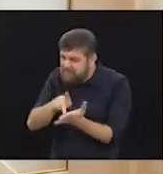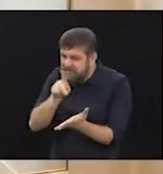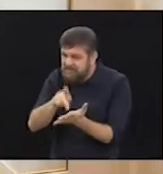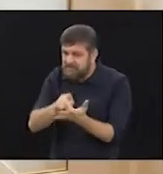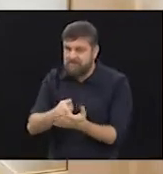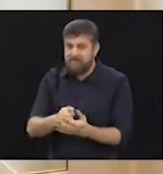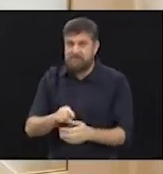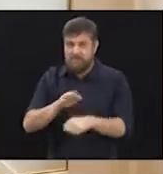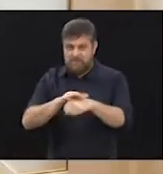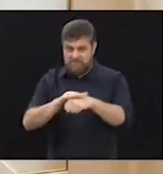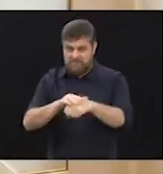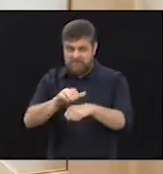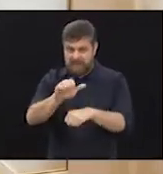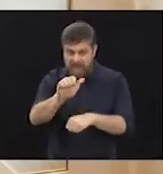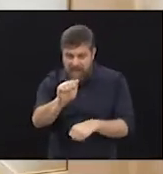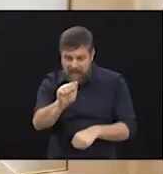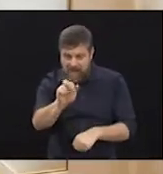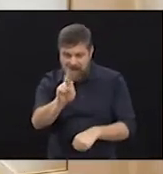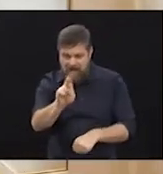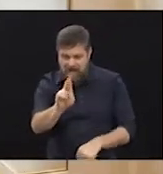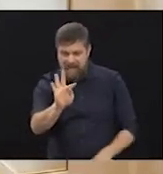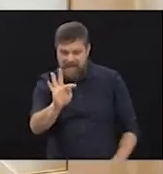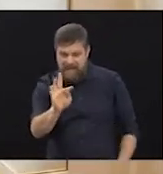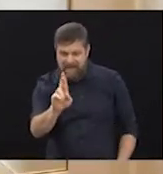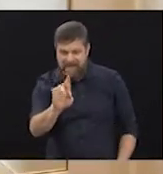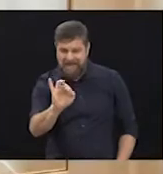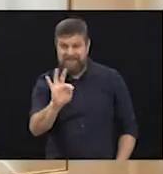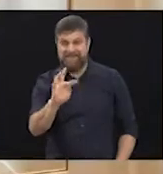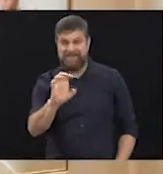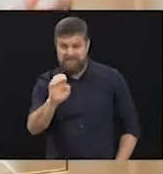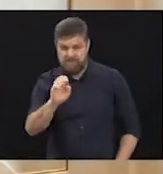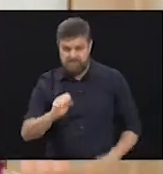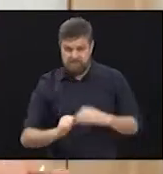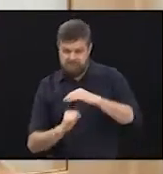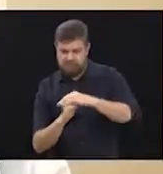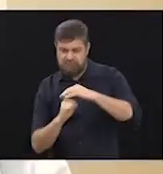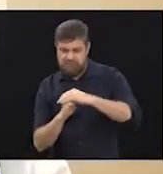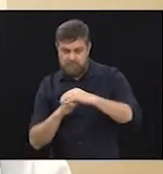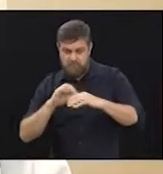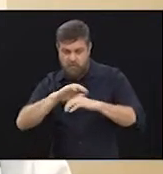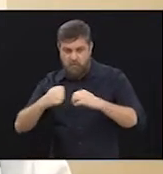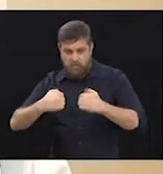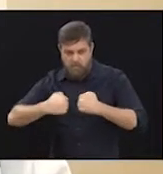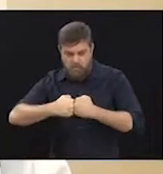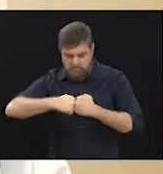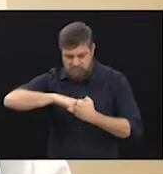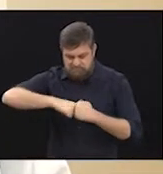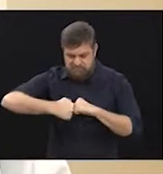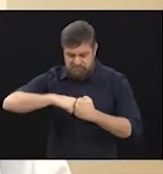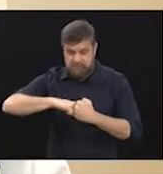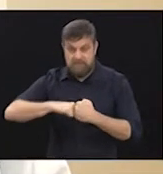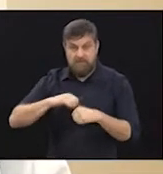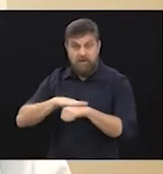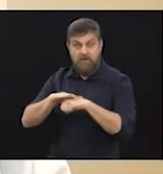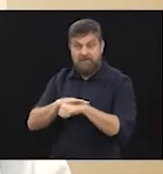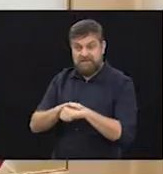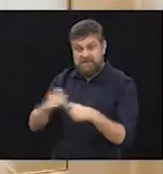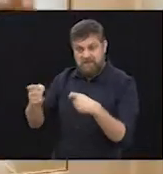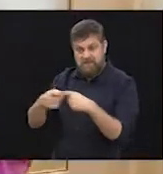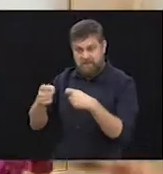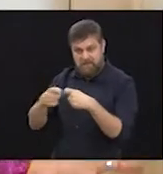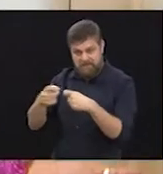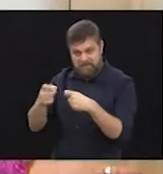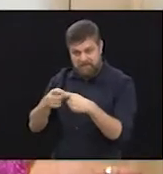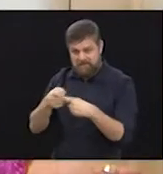falar sobre artritis e artroses. Para isso, nós procuramos a doutora Sinira Soledade, na clínica dela,